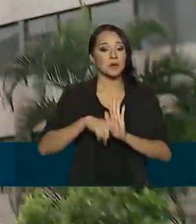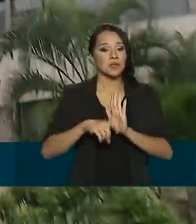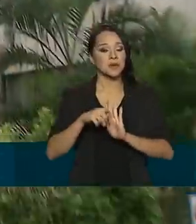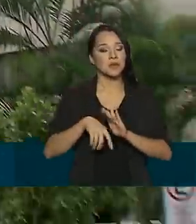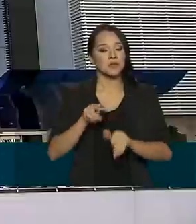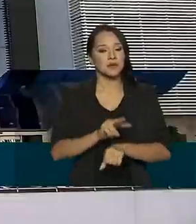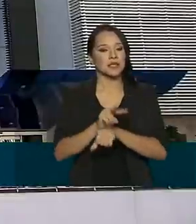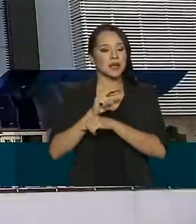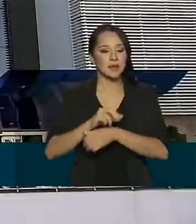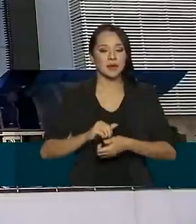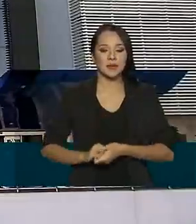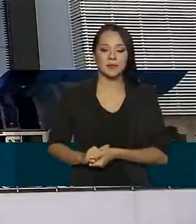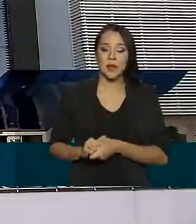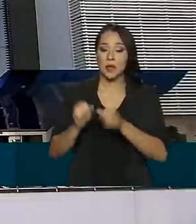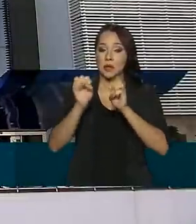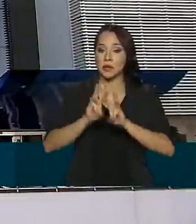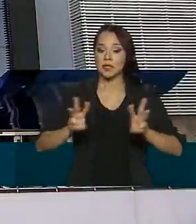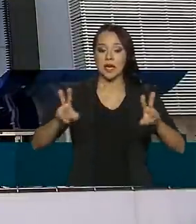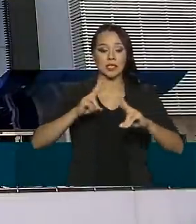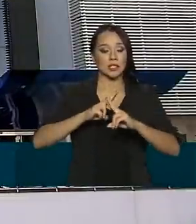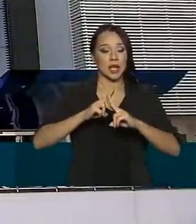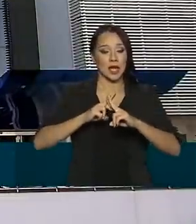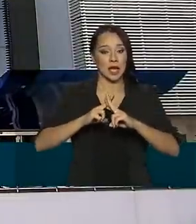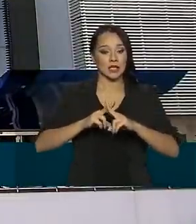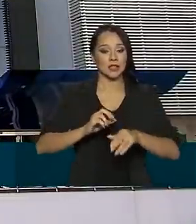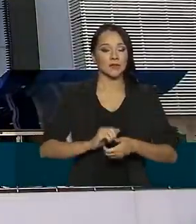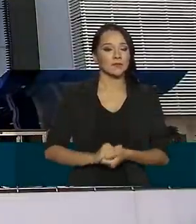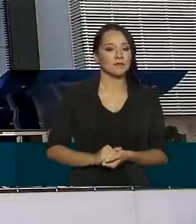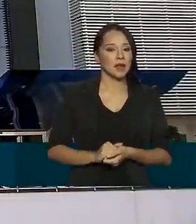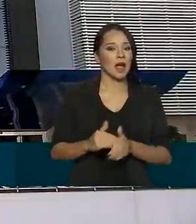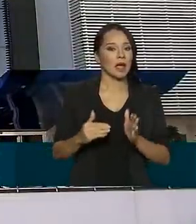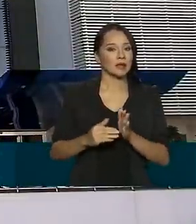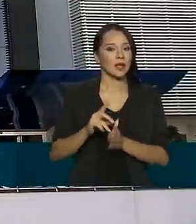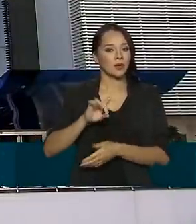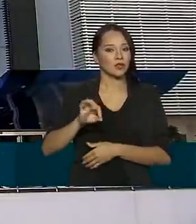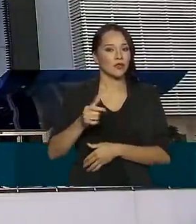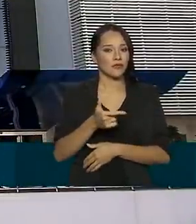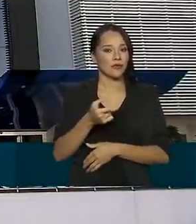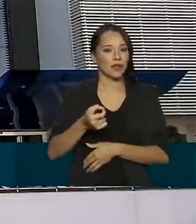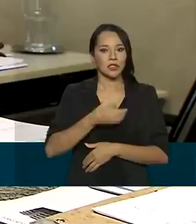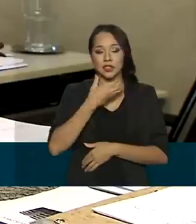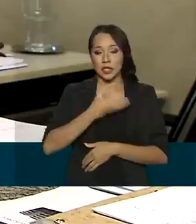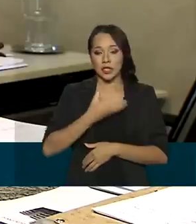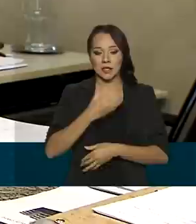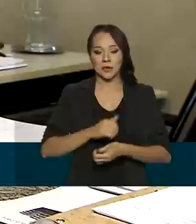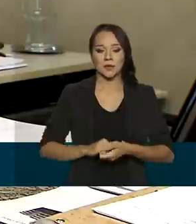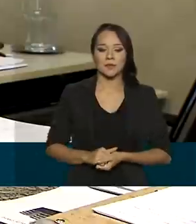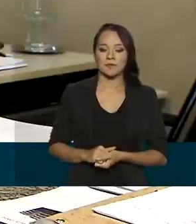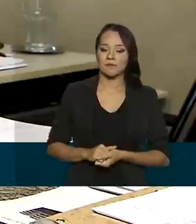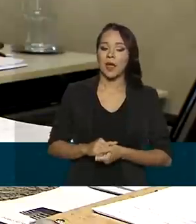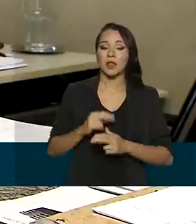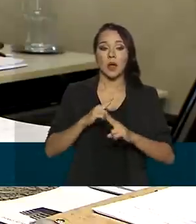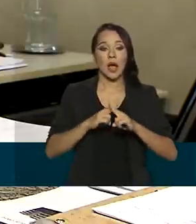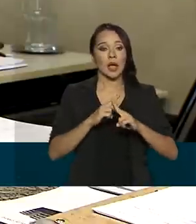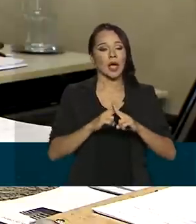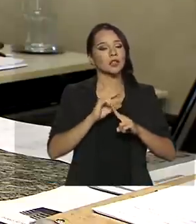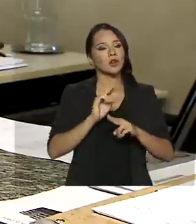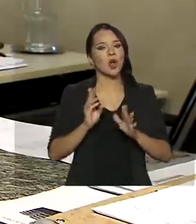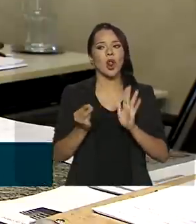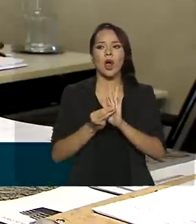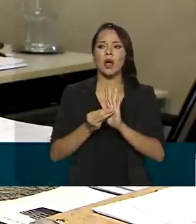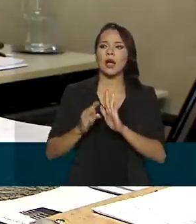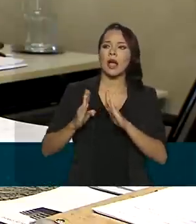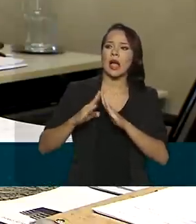financiamento, no site da Caixa Econômica Federal, até o dia 20 de dezembro. A Caixa coloca ele por um preço